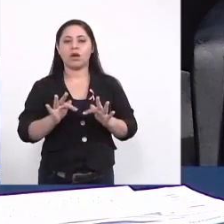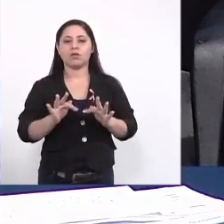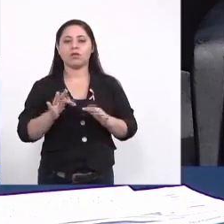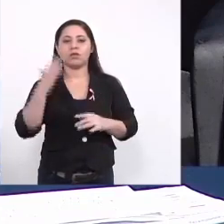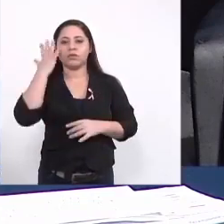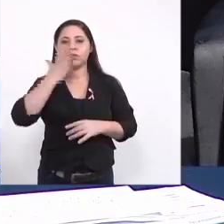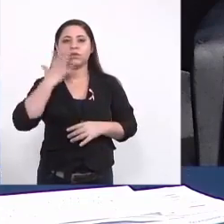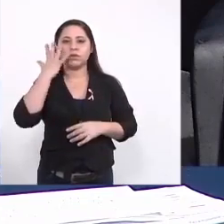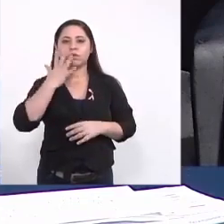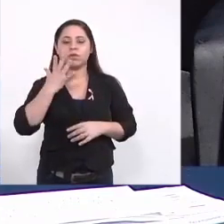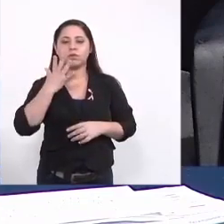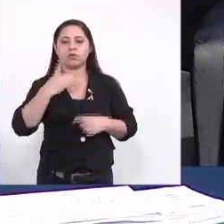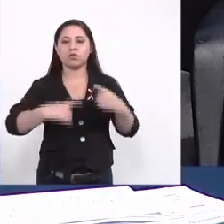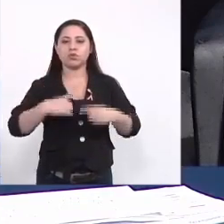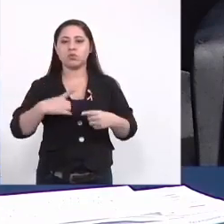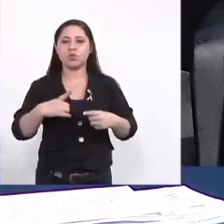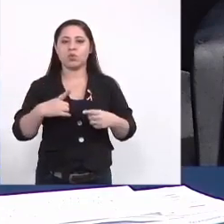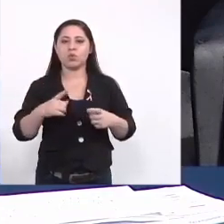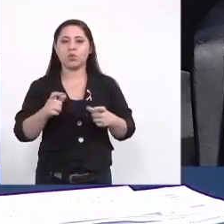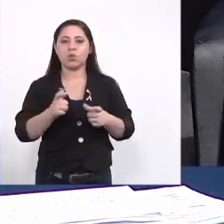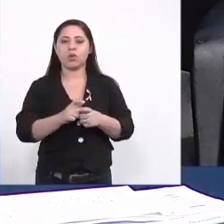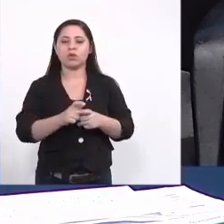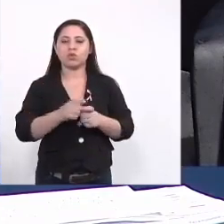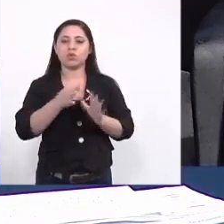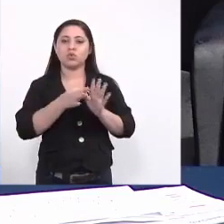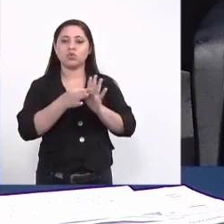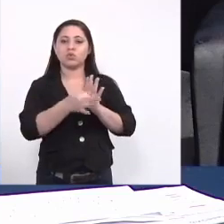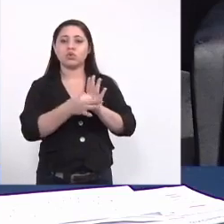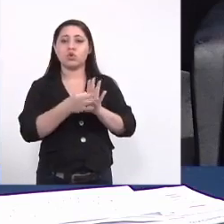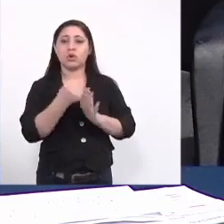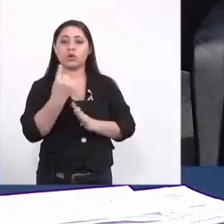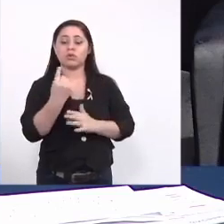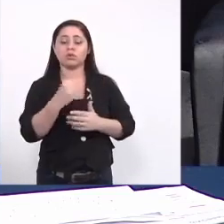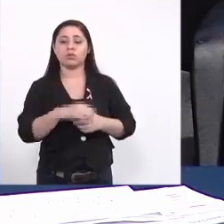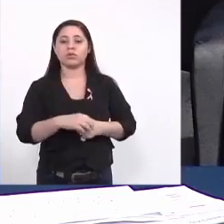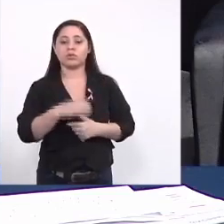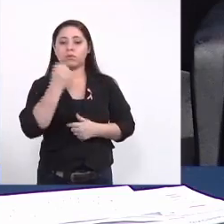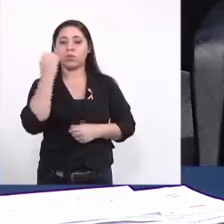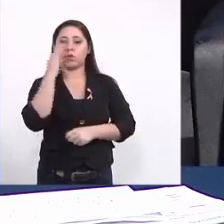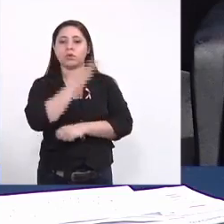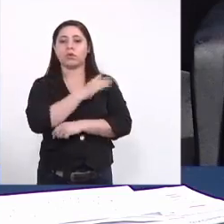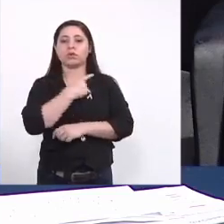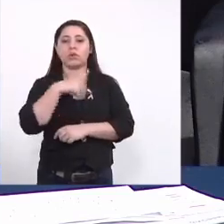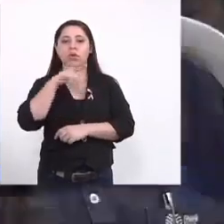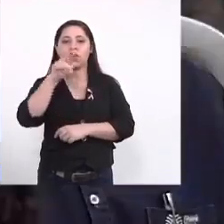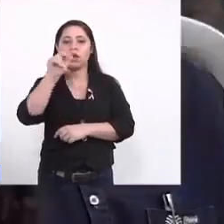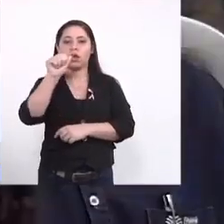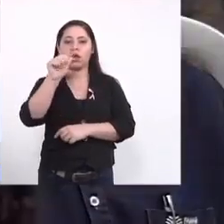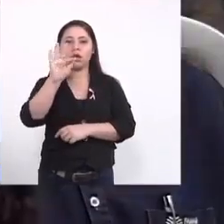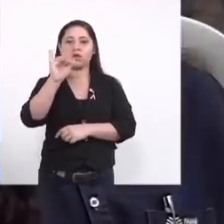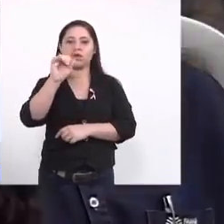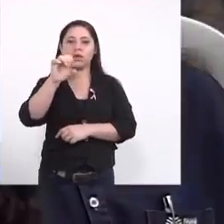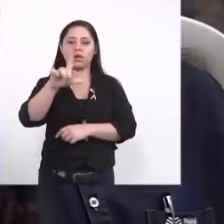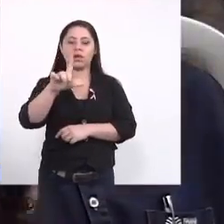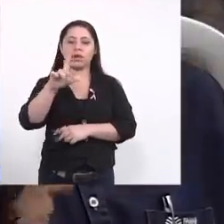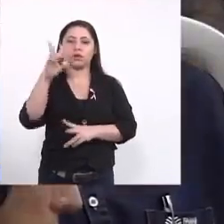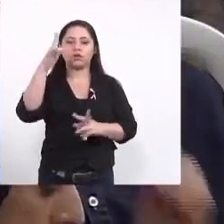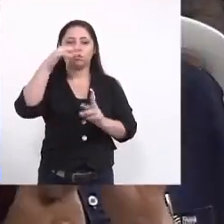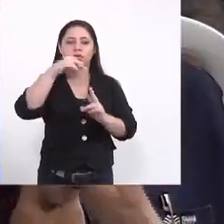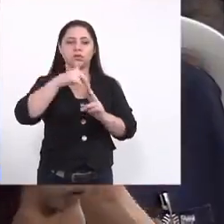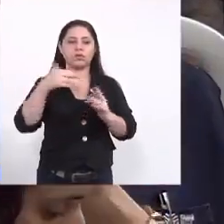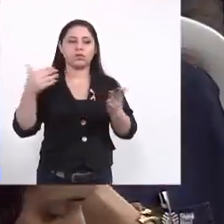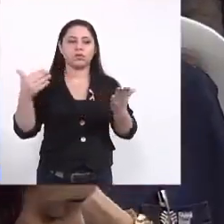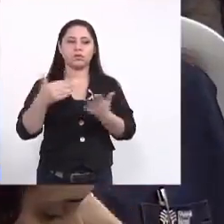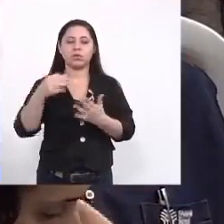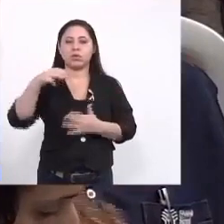a discussão mais uma sugestão boa tarde eu sou o Rafael represento hoje